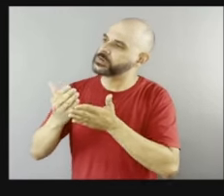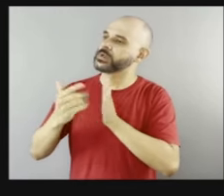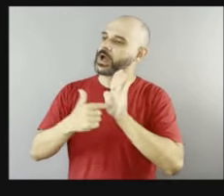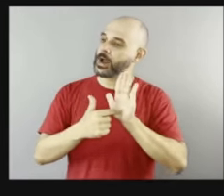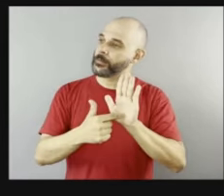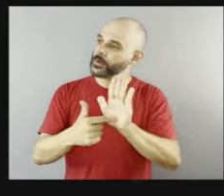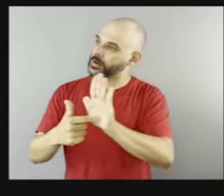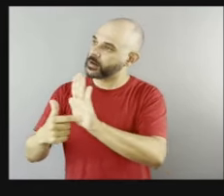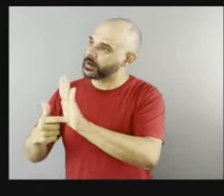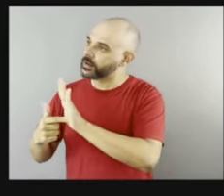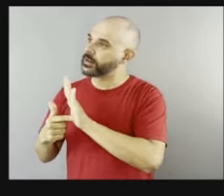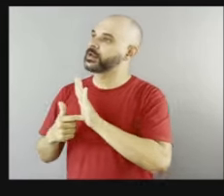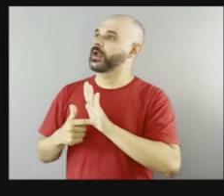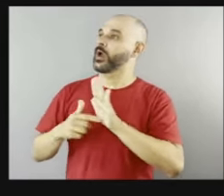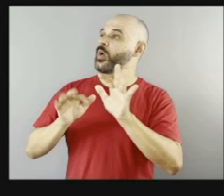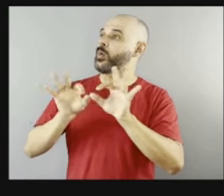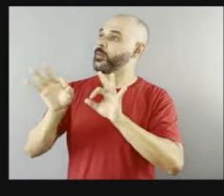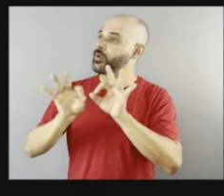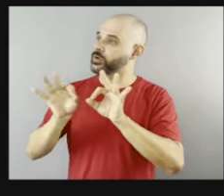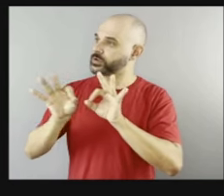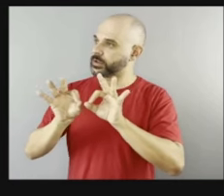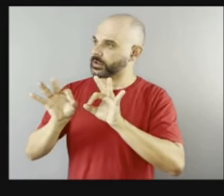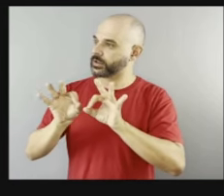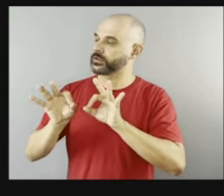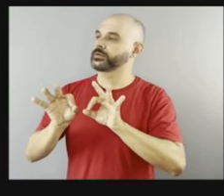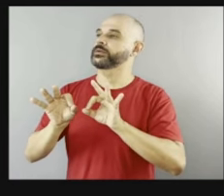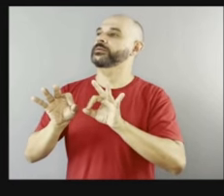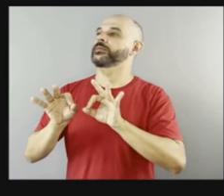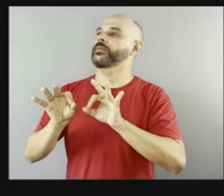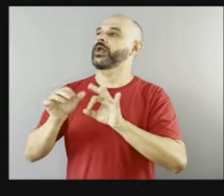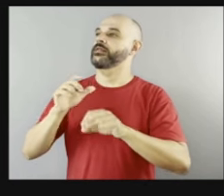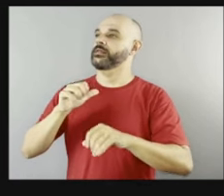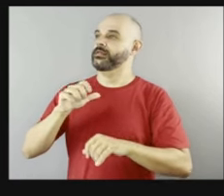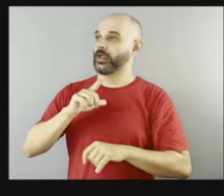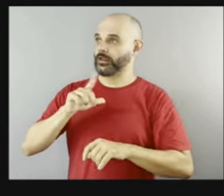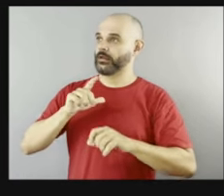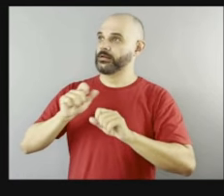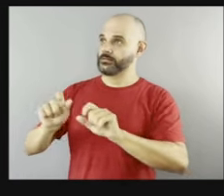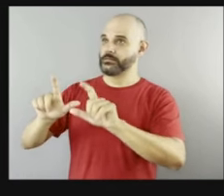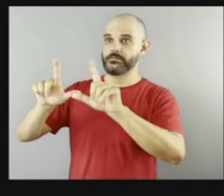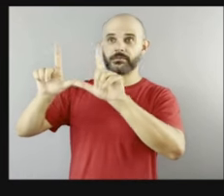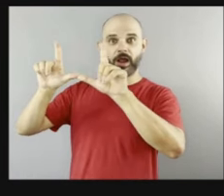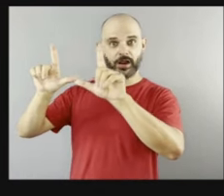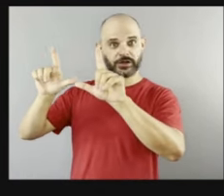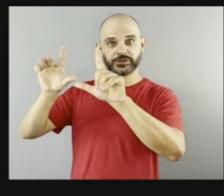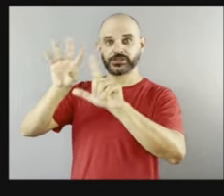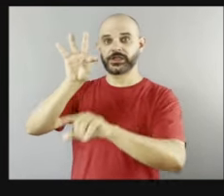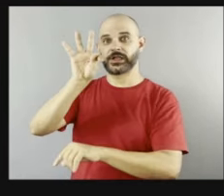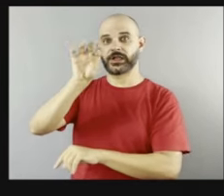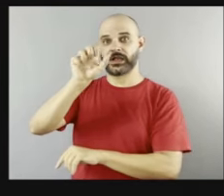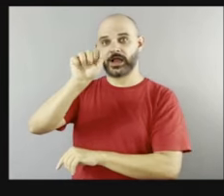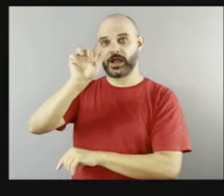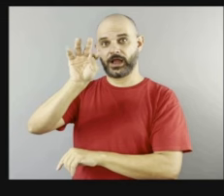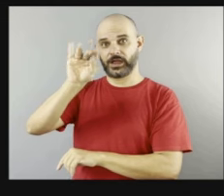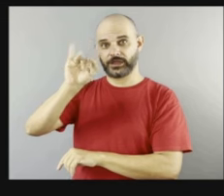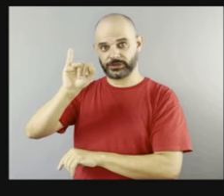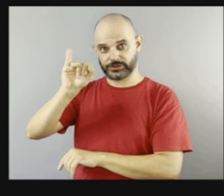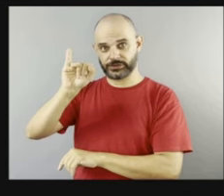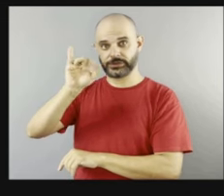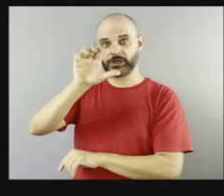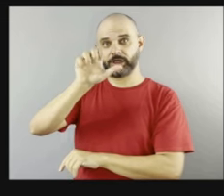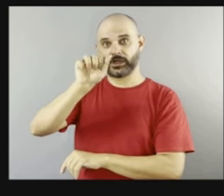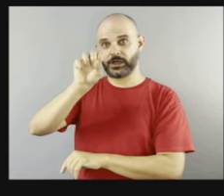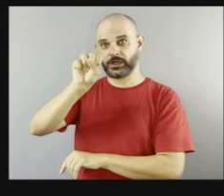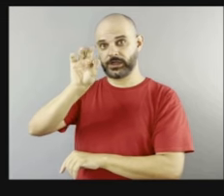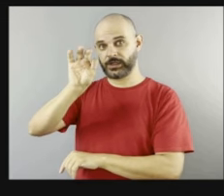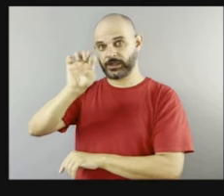a Patrícia e apresentar o projeto, que traz essa imagem linda da Tati Pencastelli, que